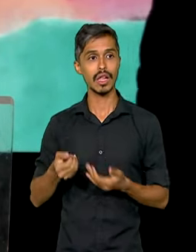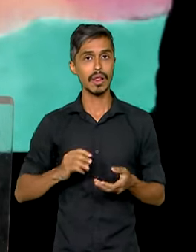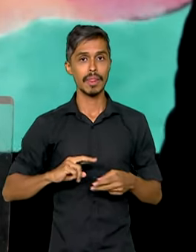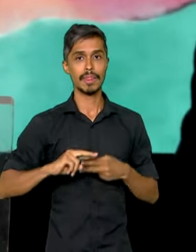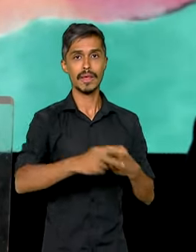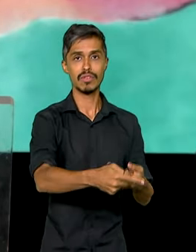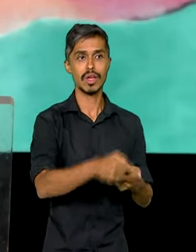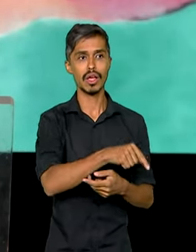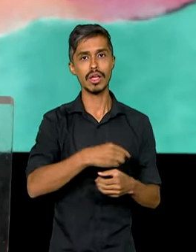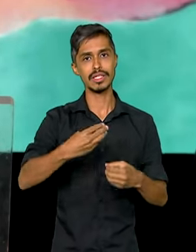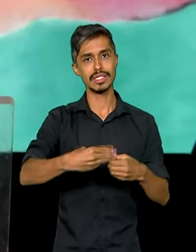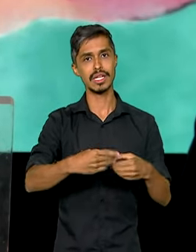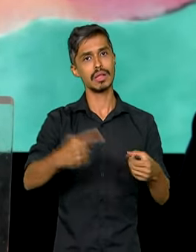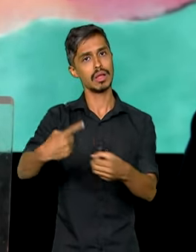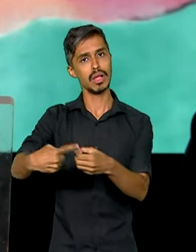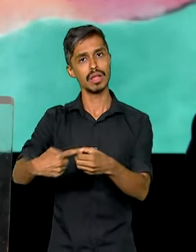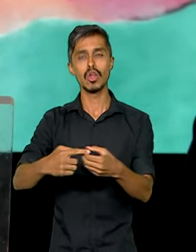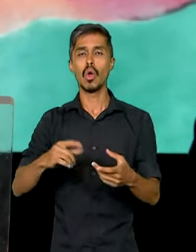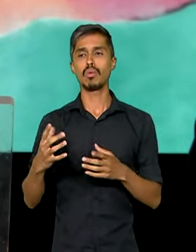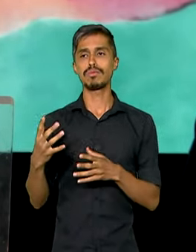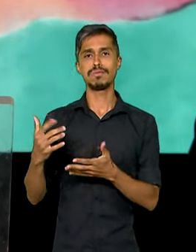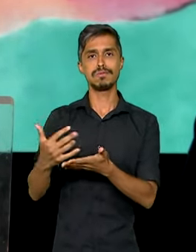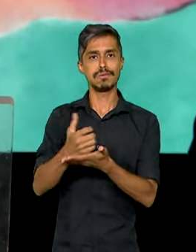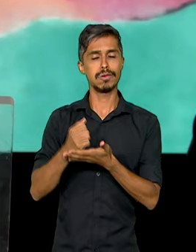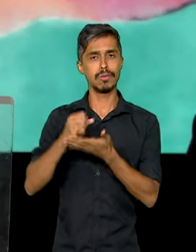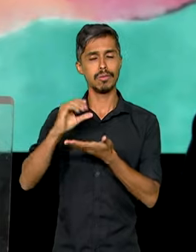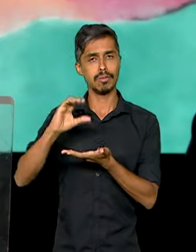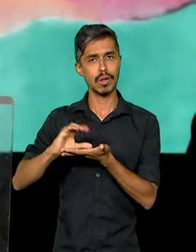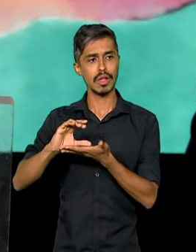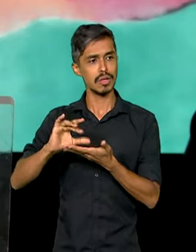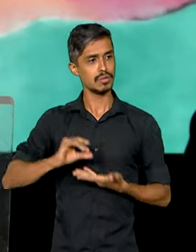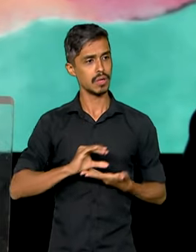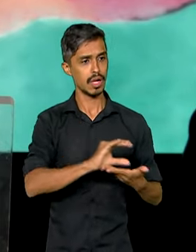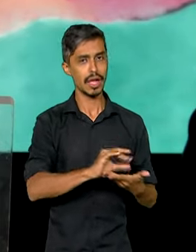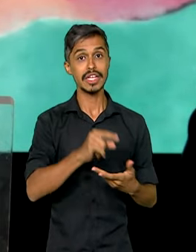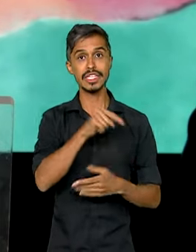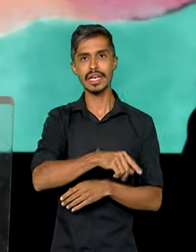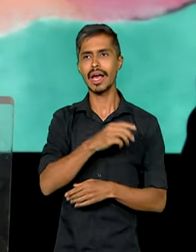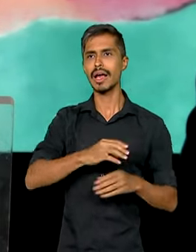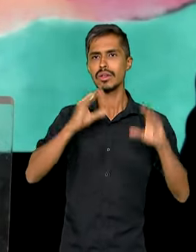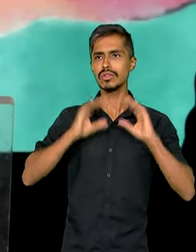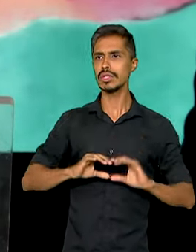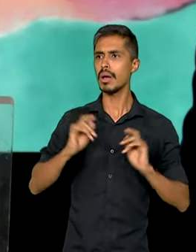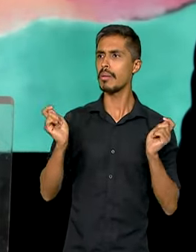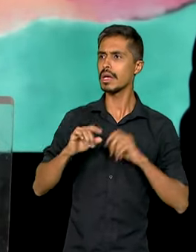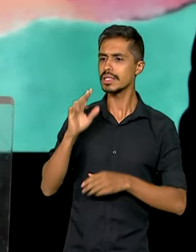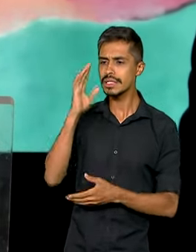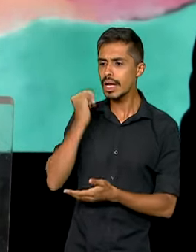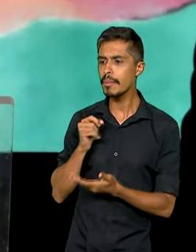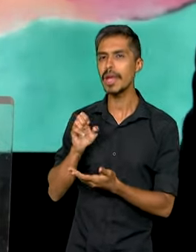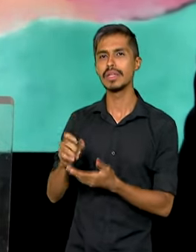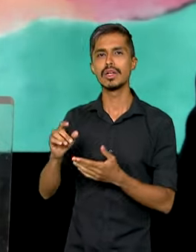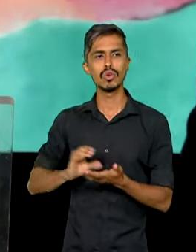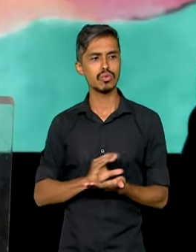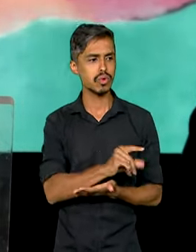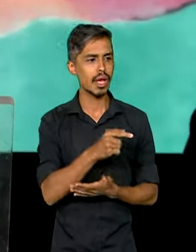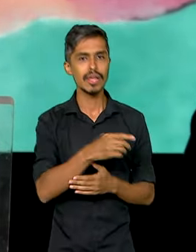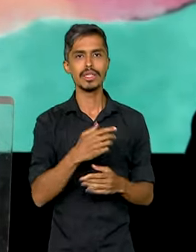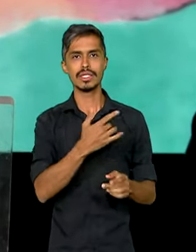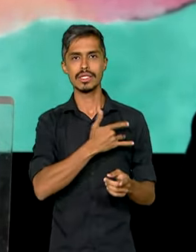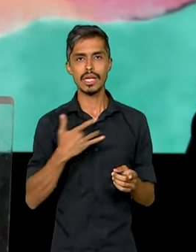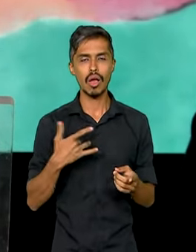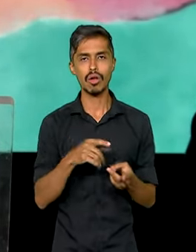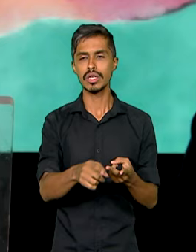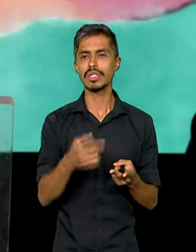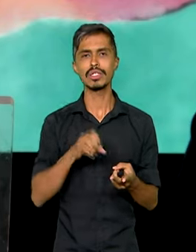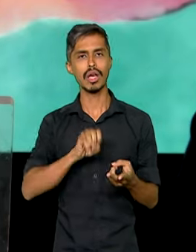e municípios um conjunto de recursos que também estarão lá para que o cidadão saiba que aquele recurso está chegando para a saúde, está chegando para a educação,